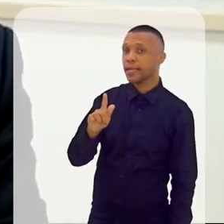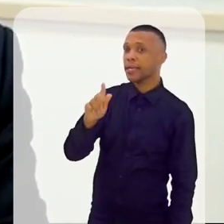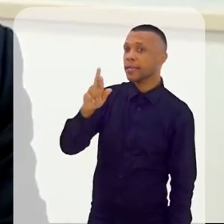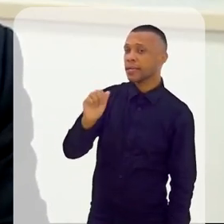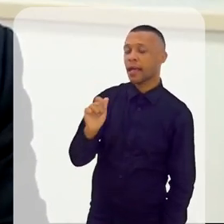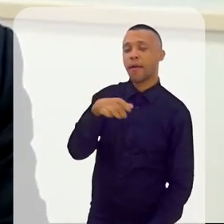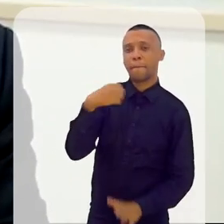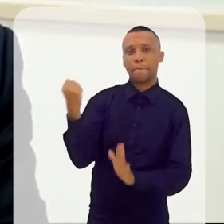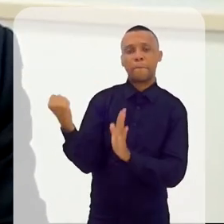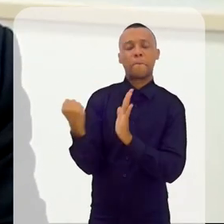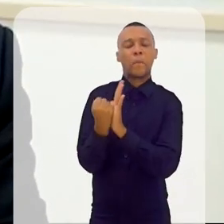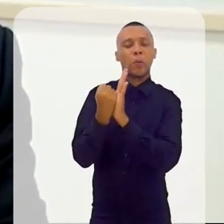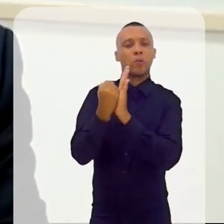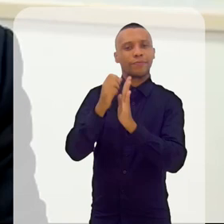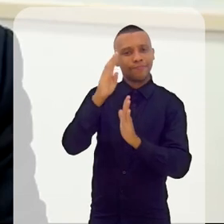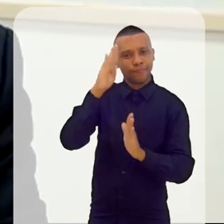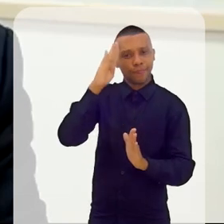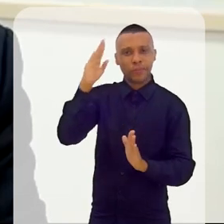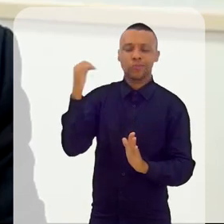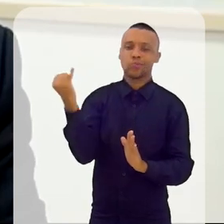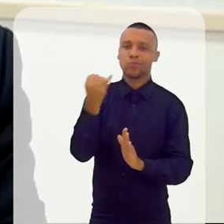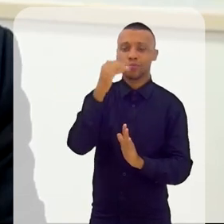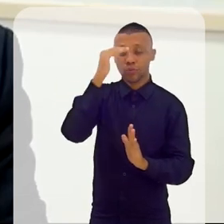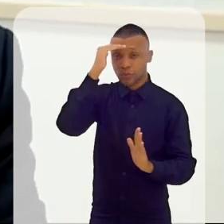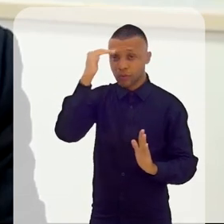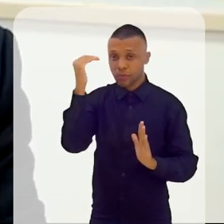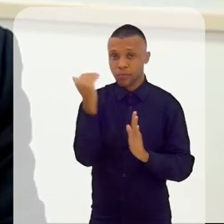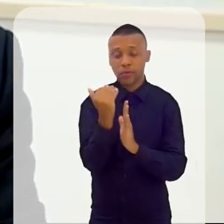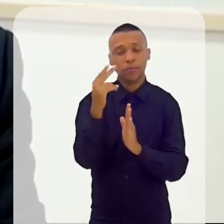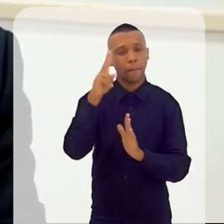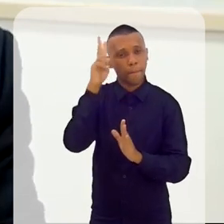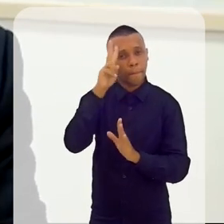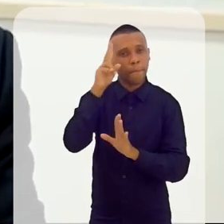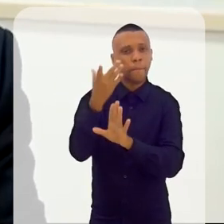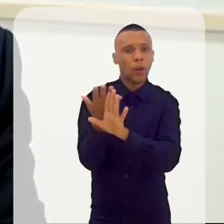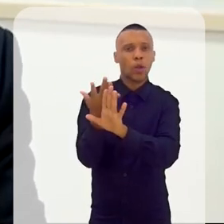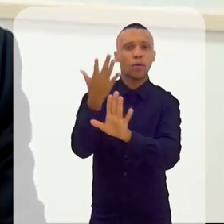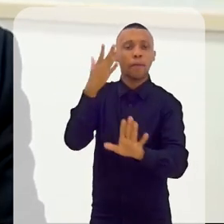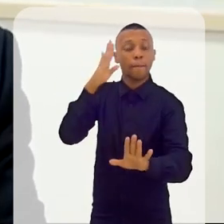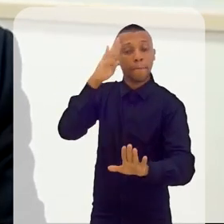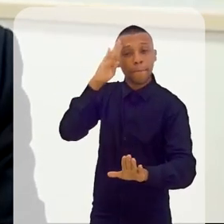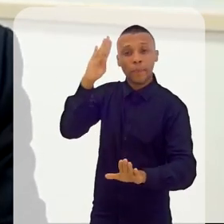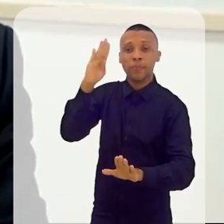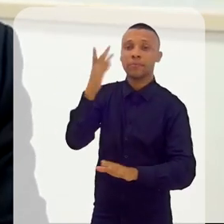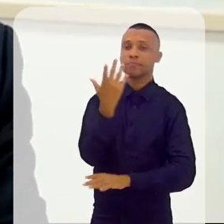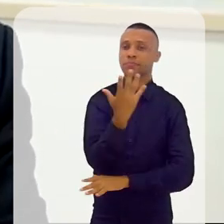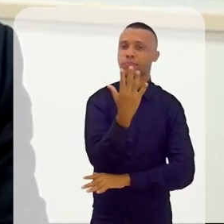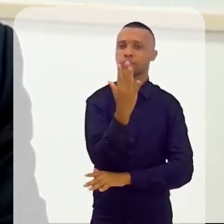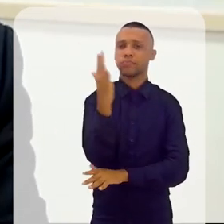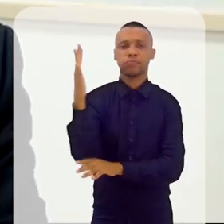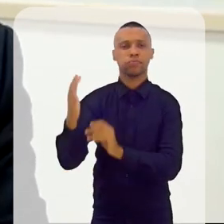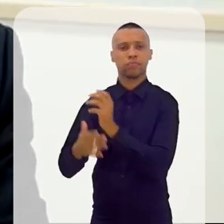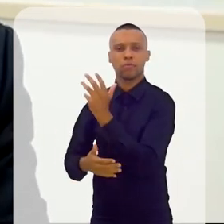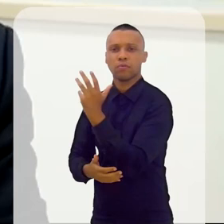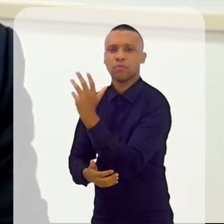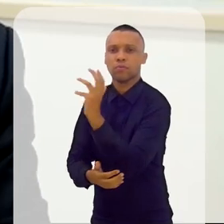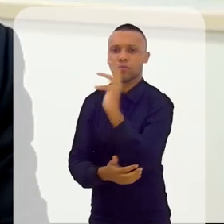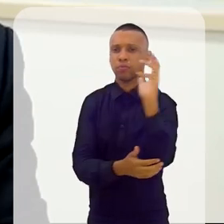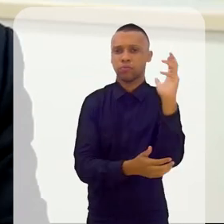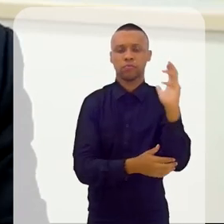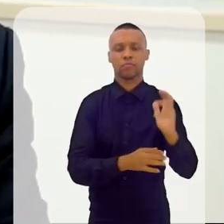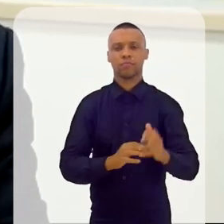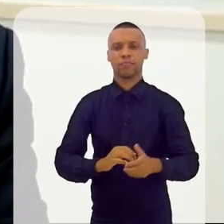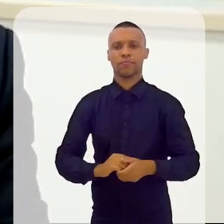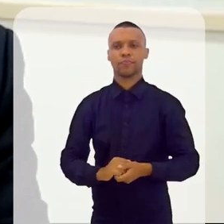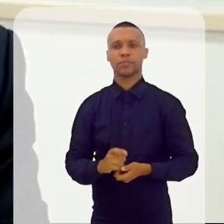alguma, eles têm um respeito muito grande pela história, Pelo passado, principalmente pela natureza, E já tinham